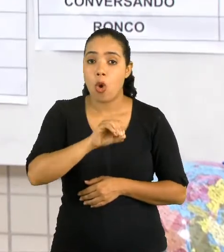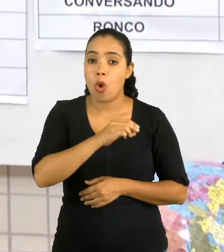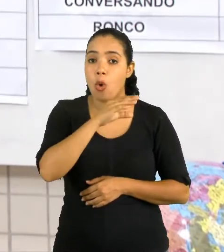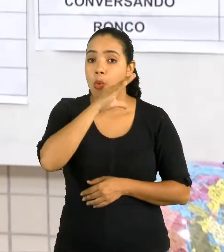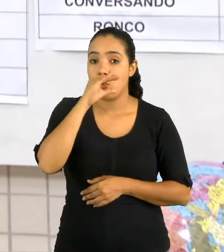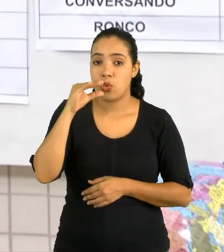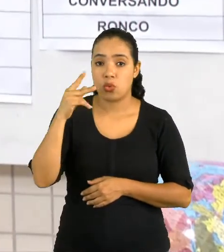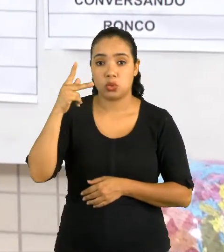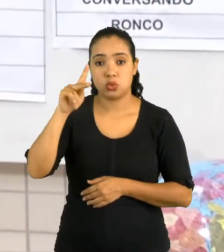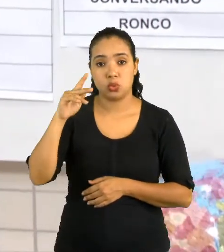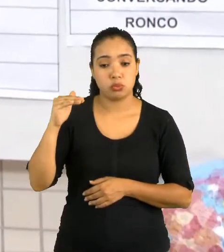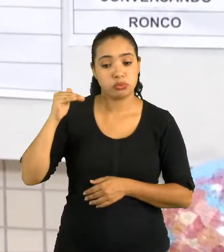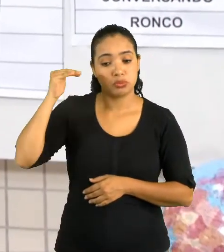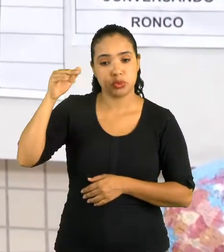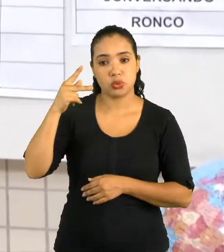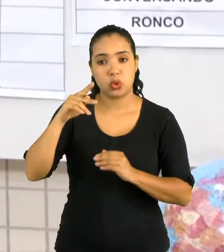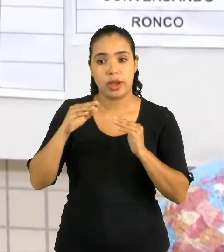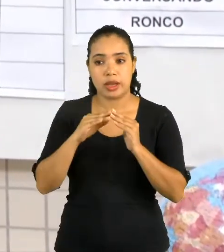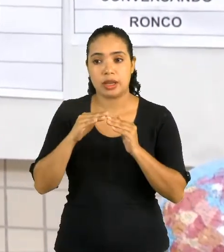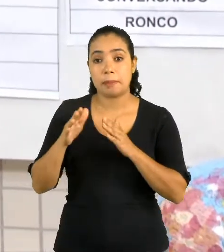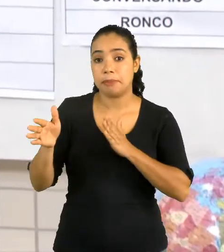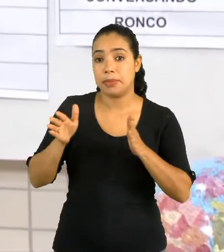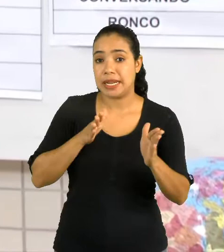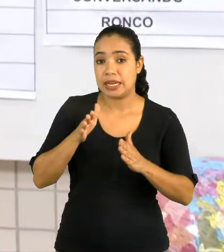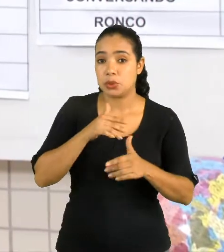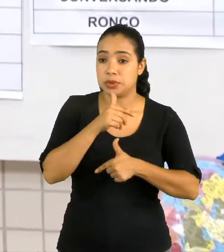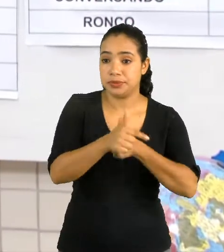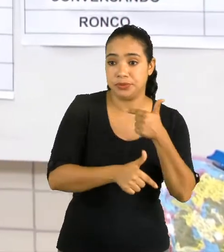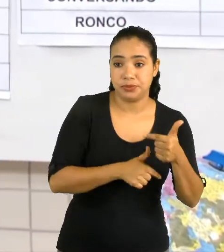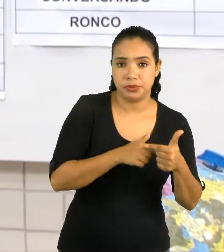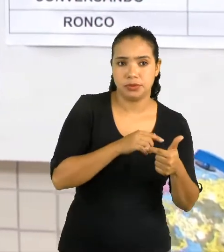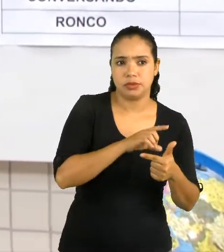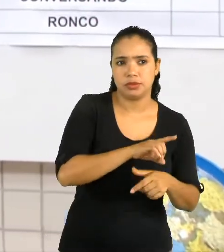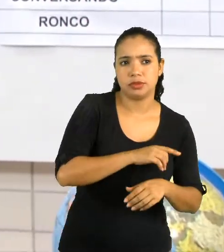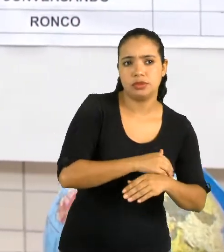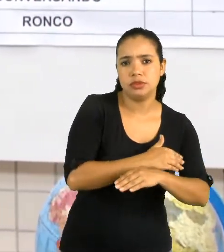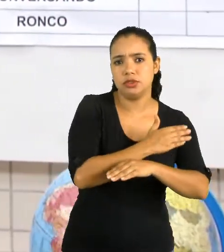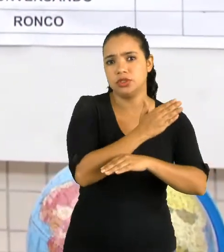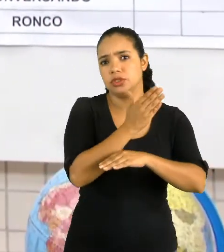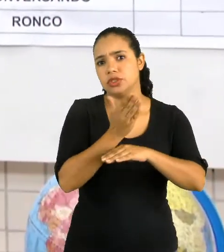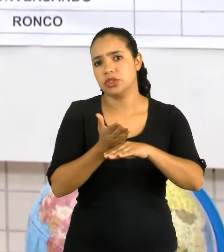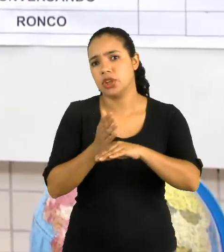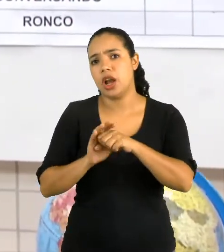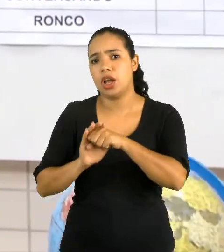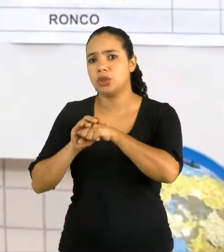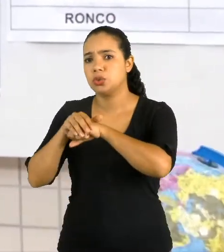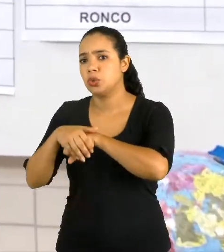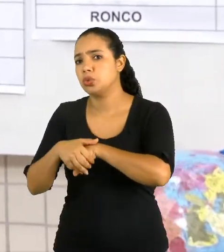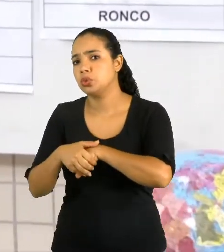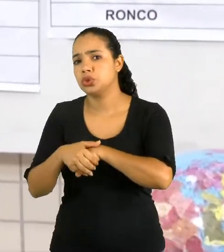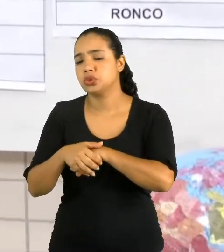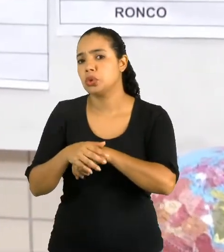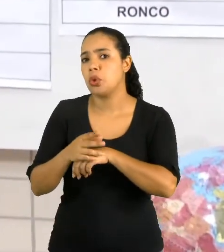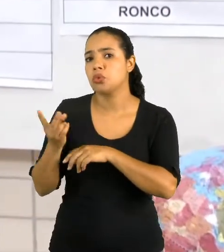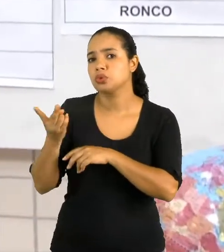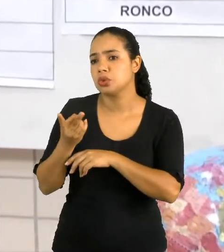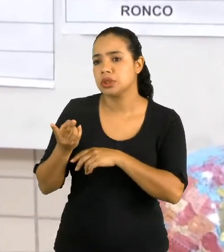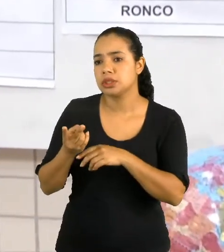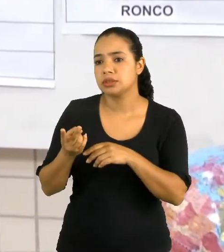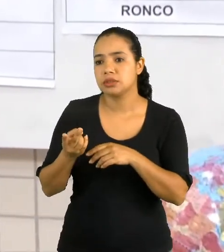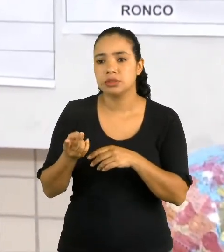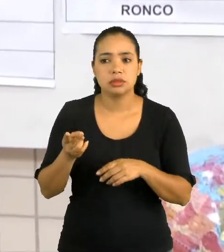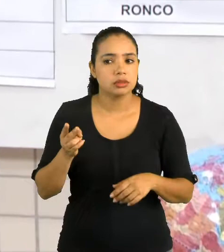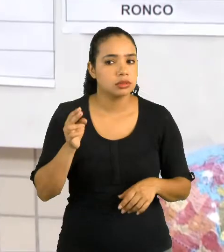em que período eles trabalham? Dia, noite ou ambos? Não estou